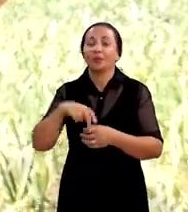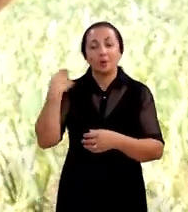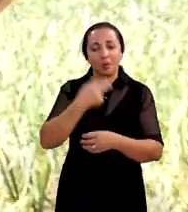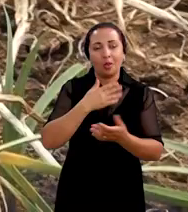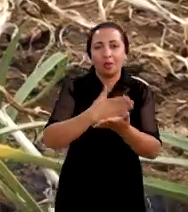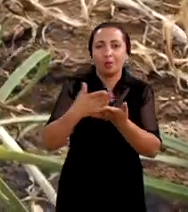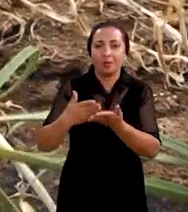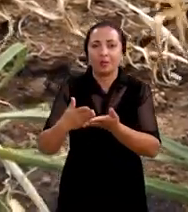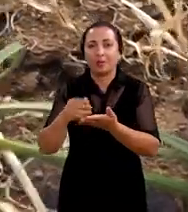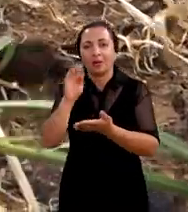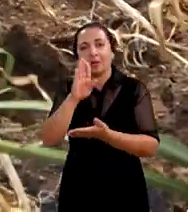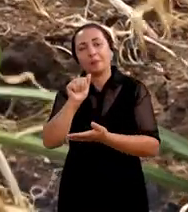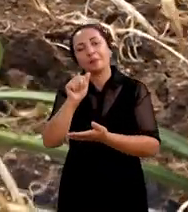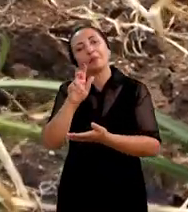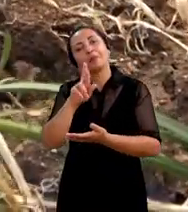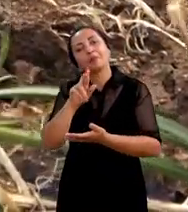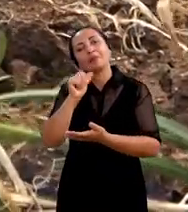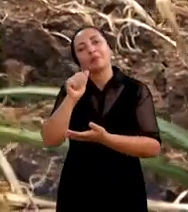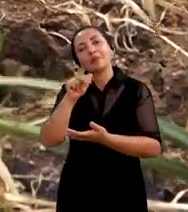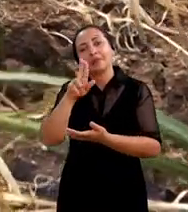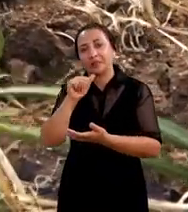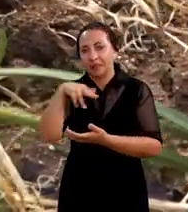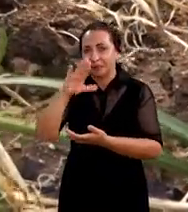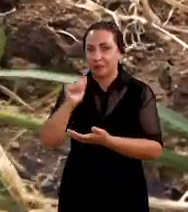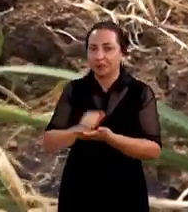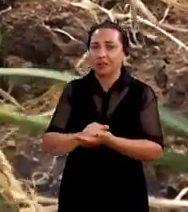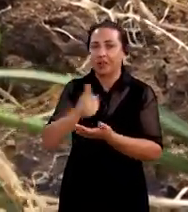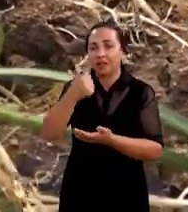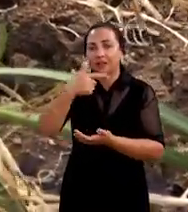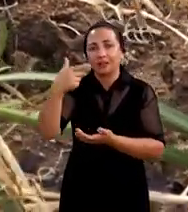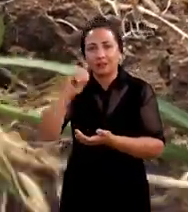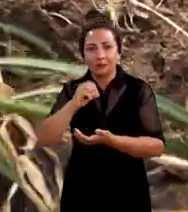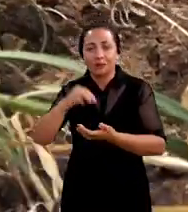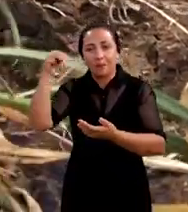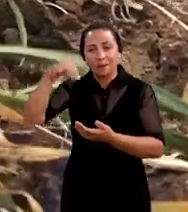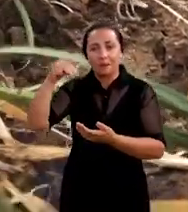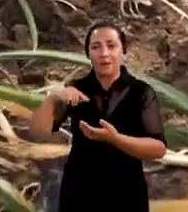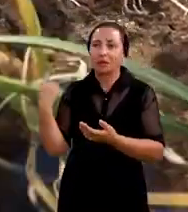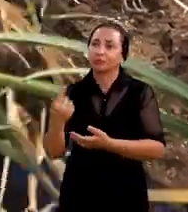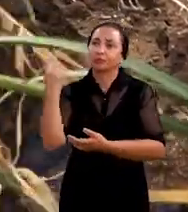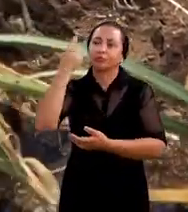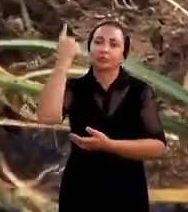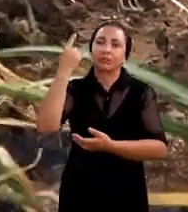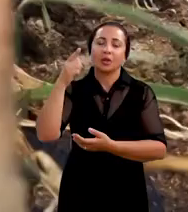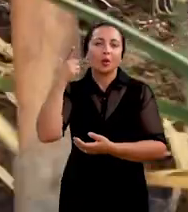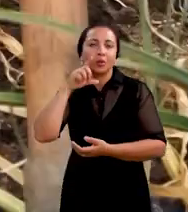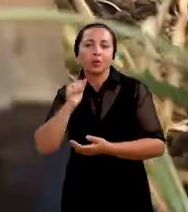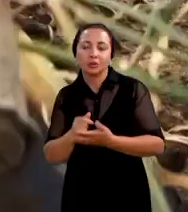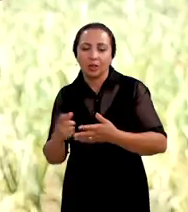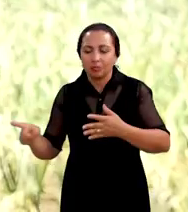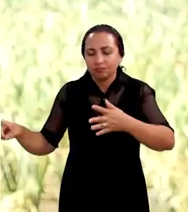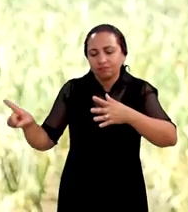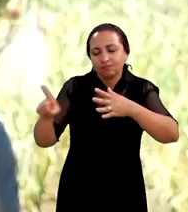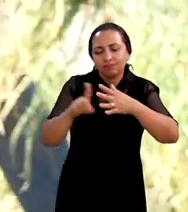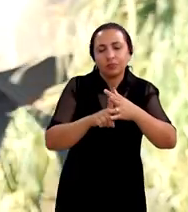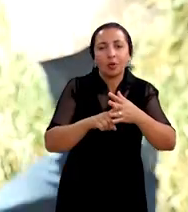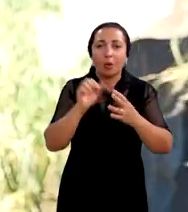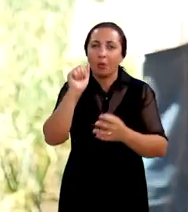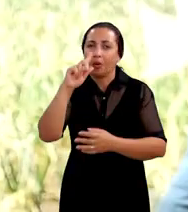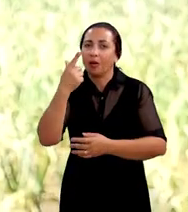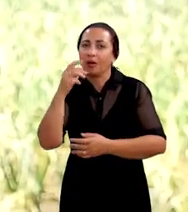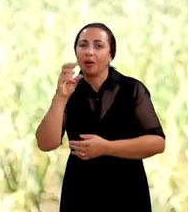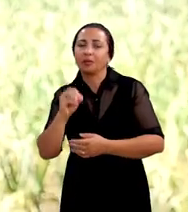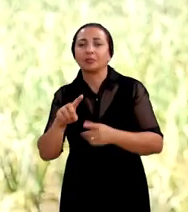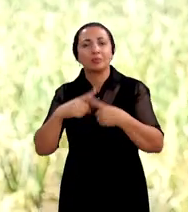em Maraúnes a 120 metros de altitude a gente conseguiu produzir o alho mas um